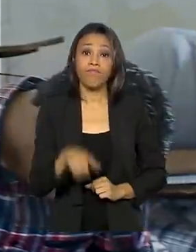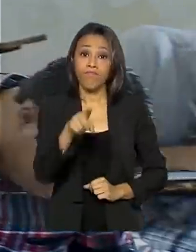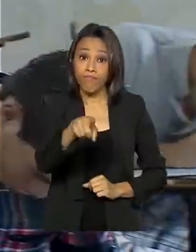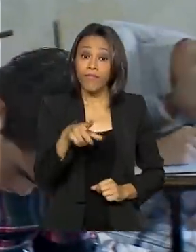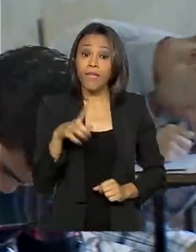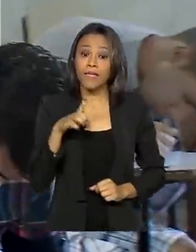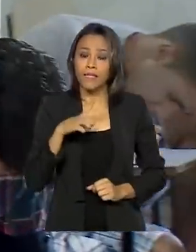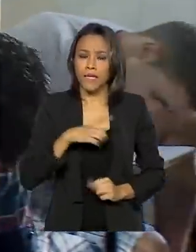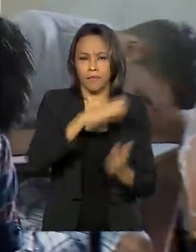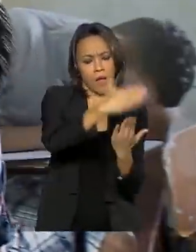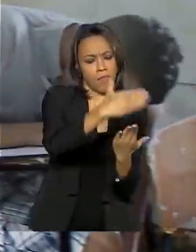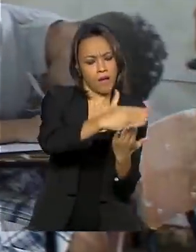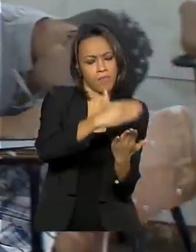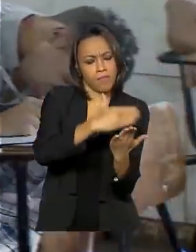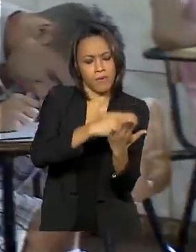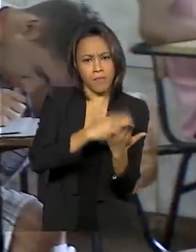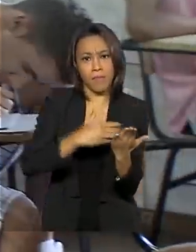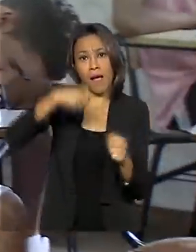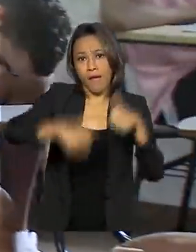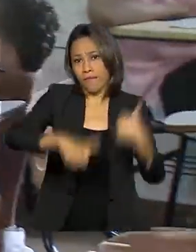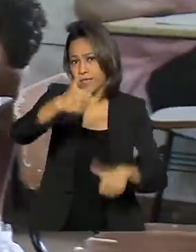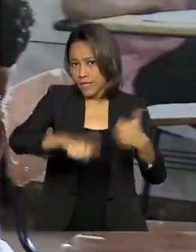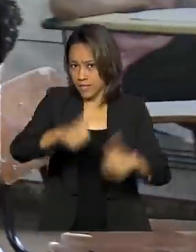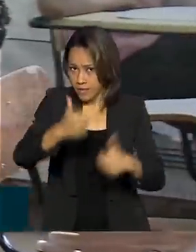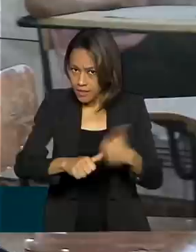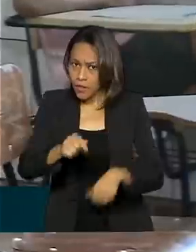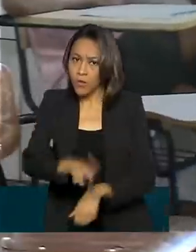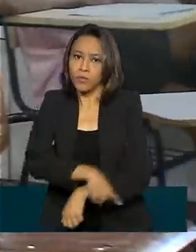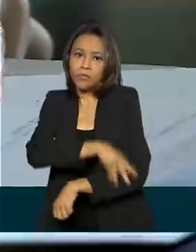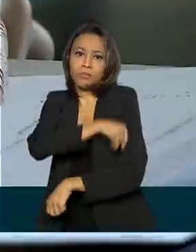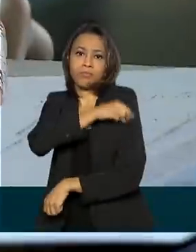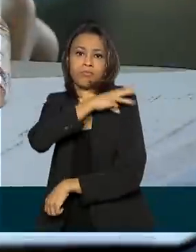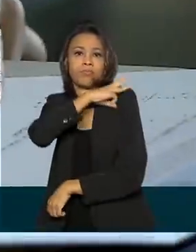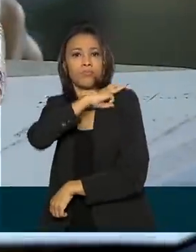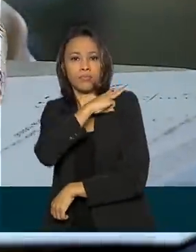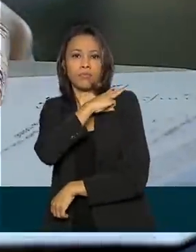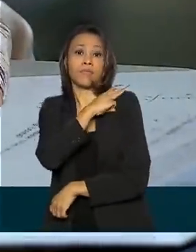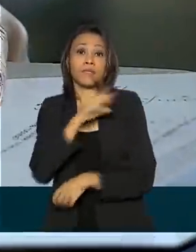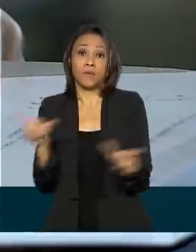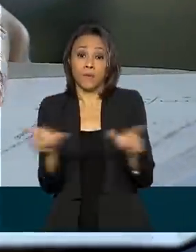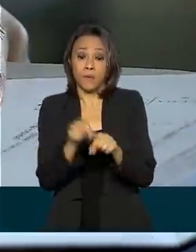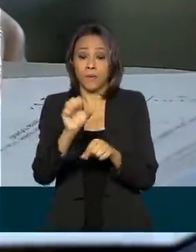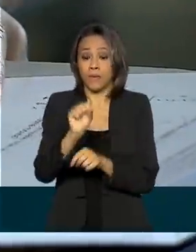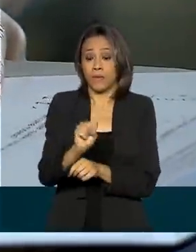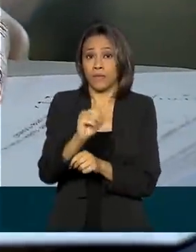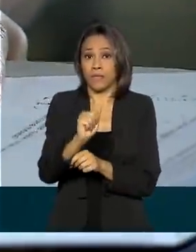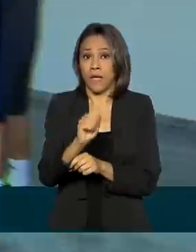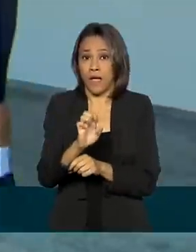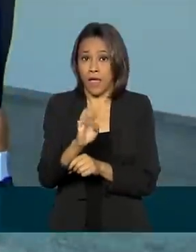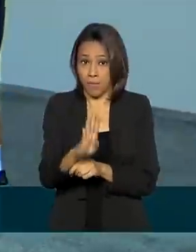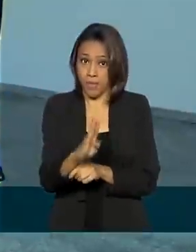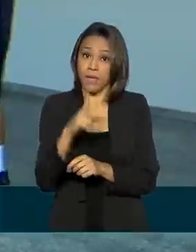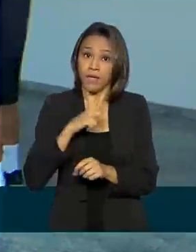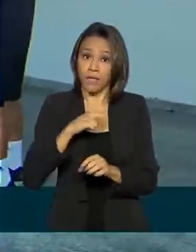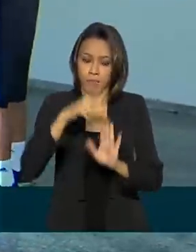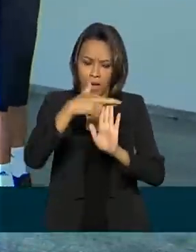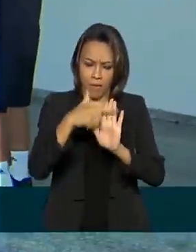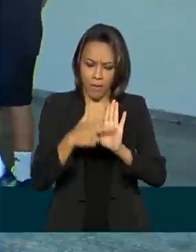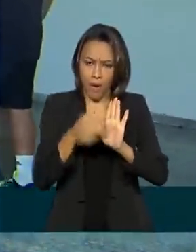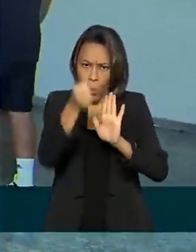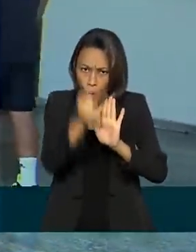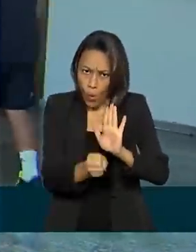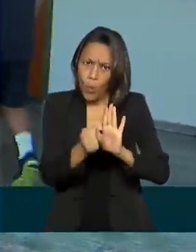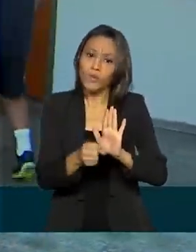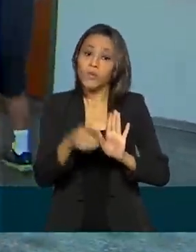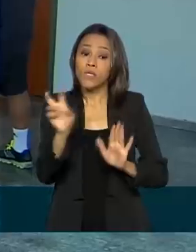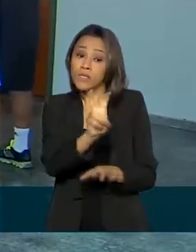escalas do Sistema de Avaliação da Educação Básica, o SAEB, que tem oito níveis de referência, 55%